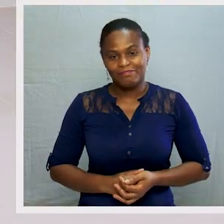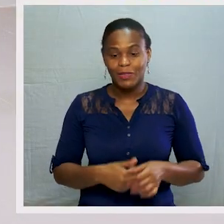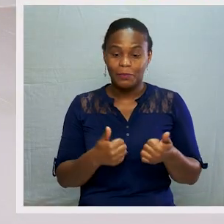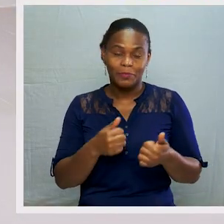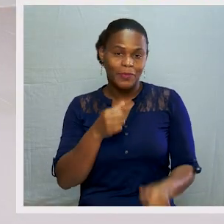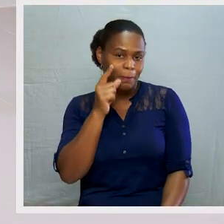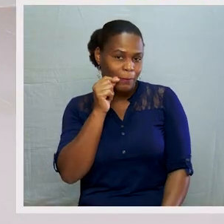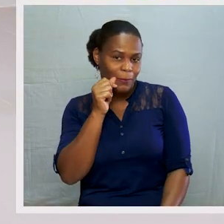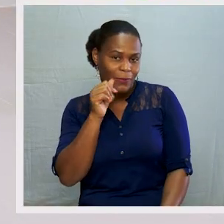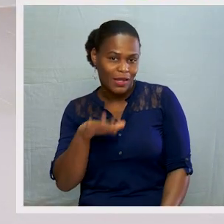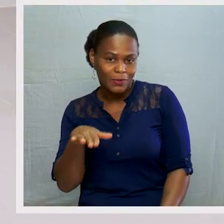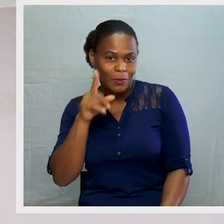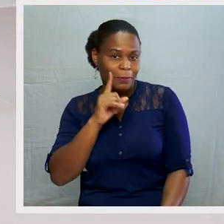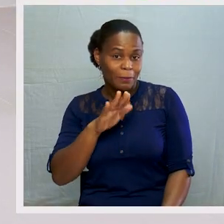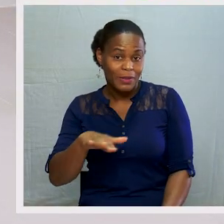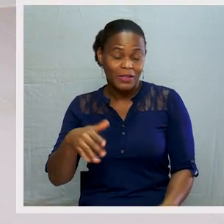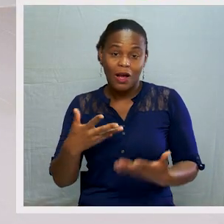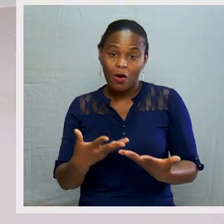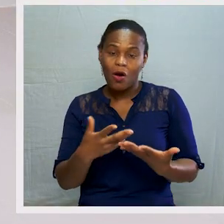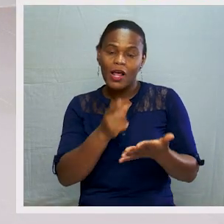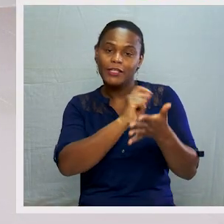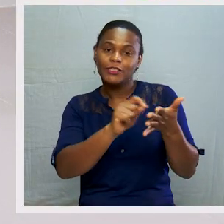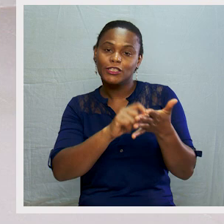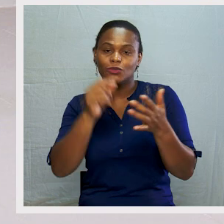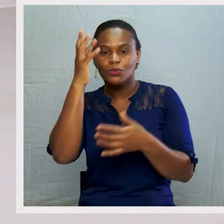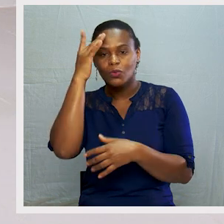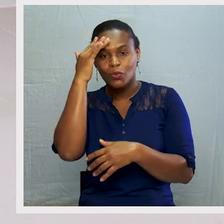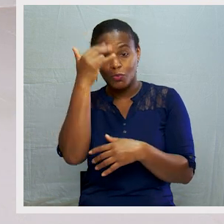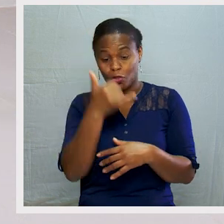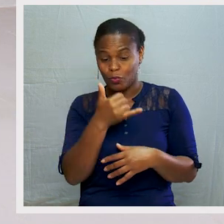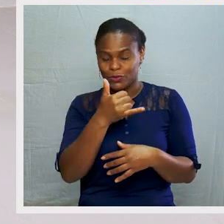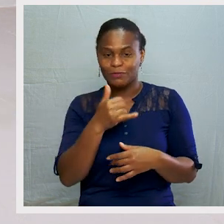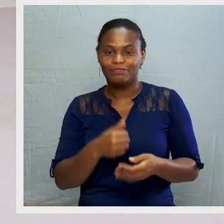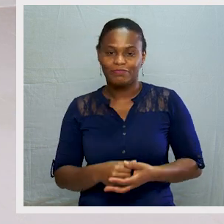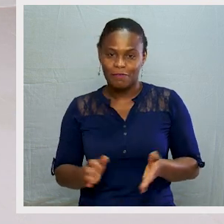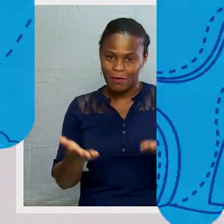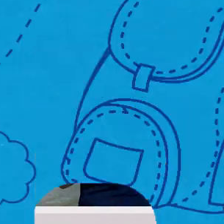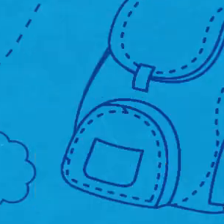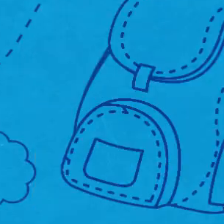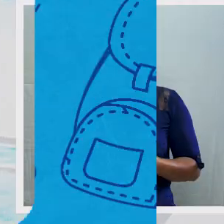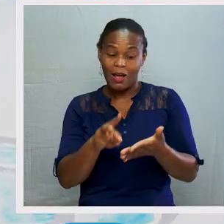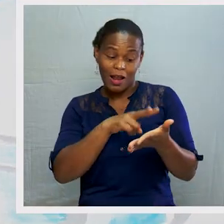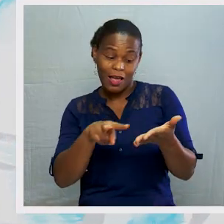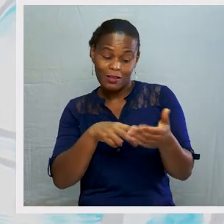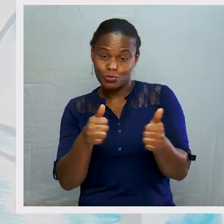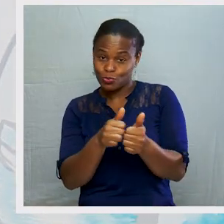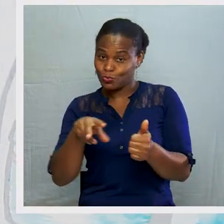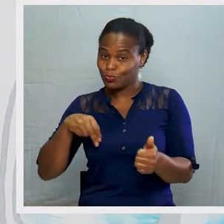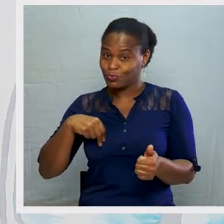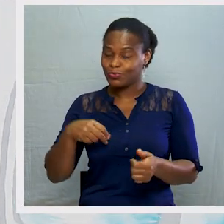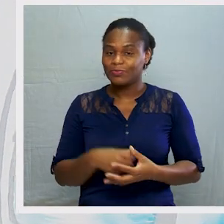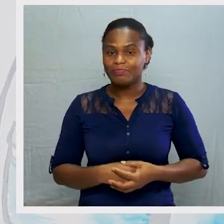Bem, meninos e meninas, passamos agora para o exercício número 2. Vamos lá. Leiam comigo.